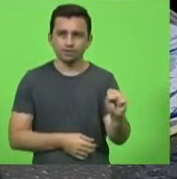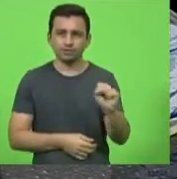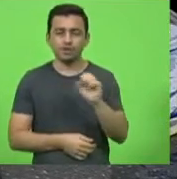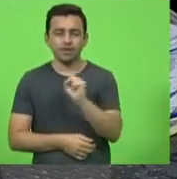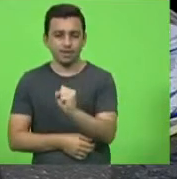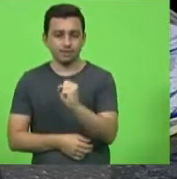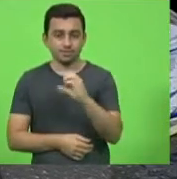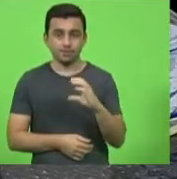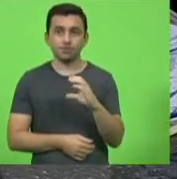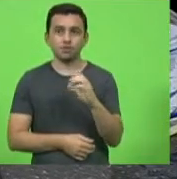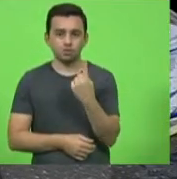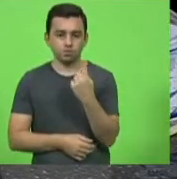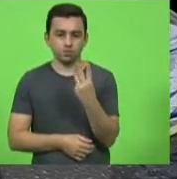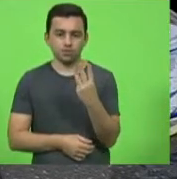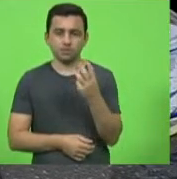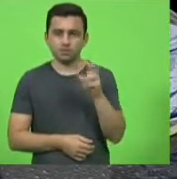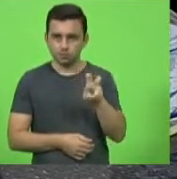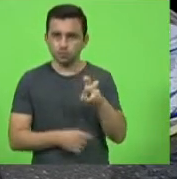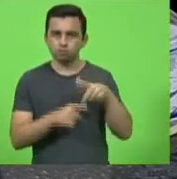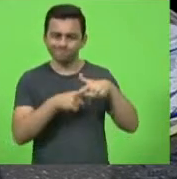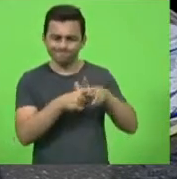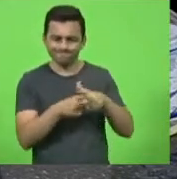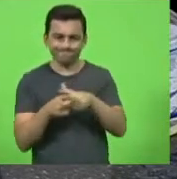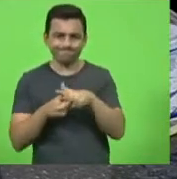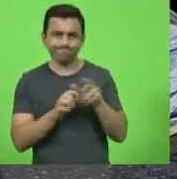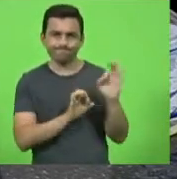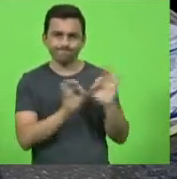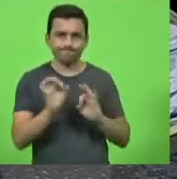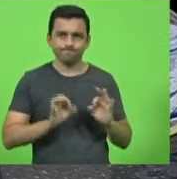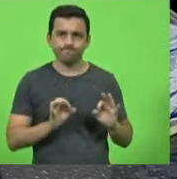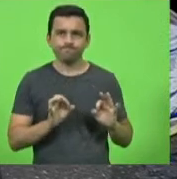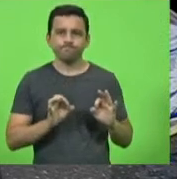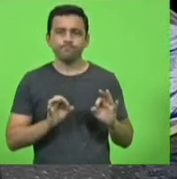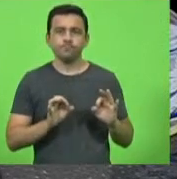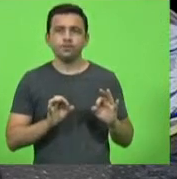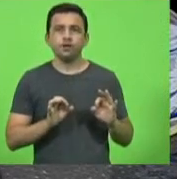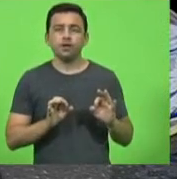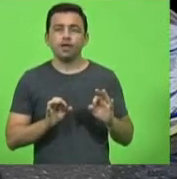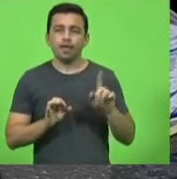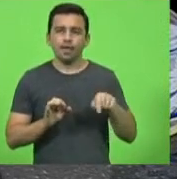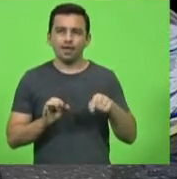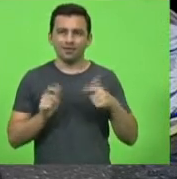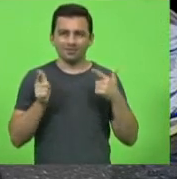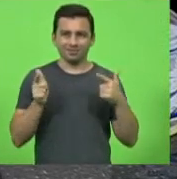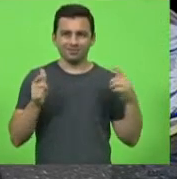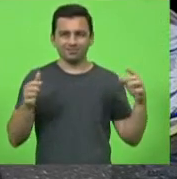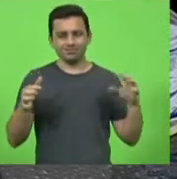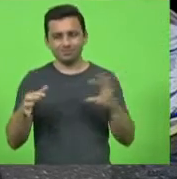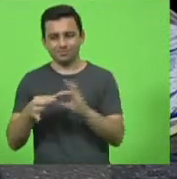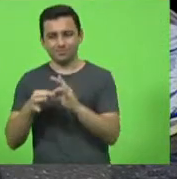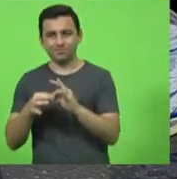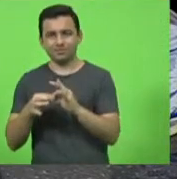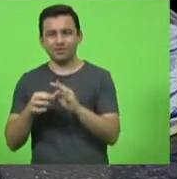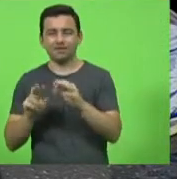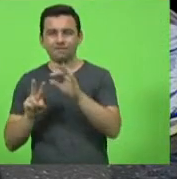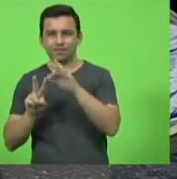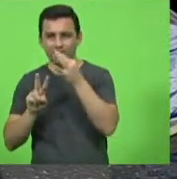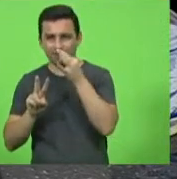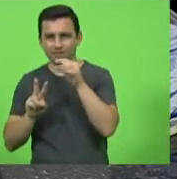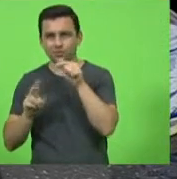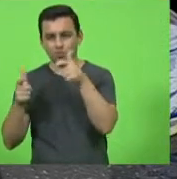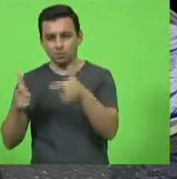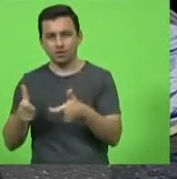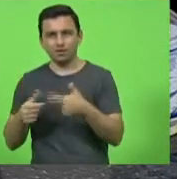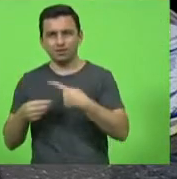a restauração da 135 e que liga caçador ao município de Videira e